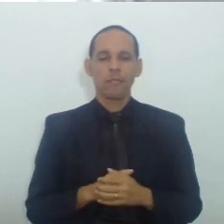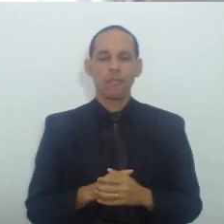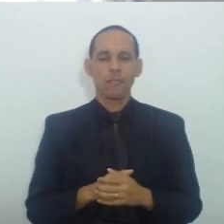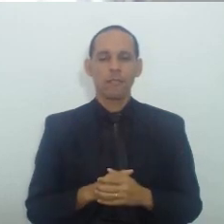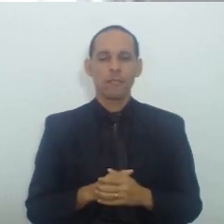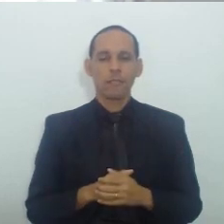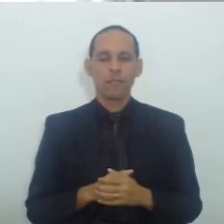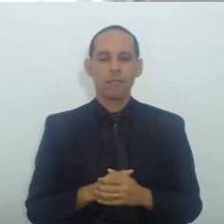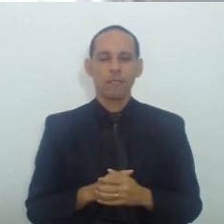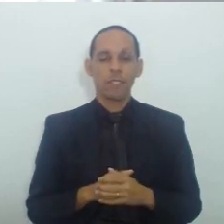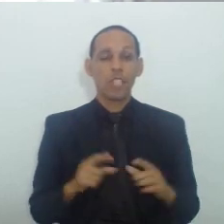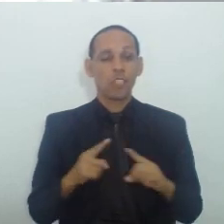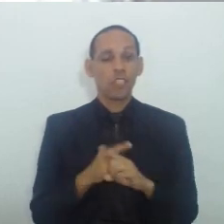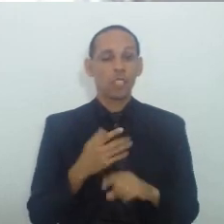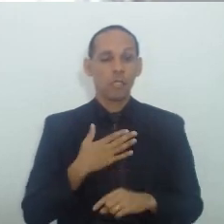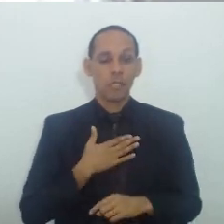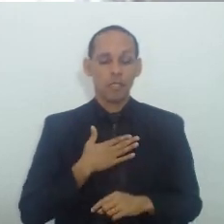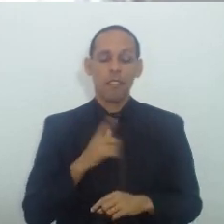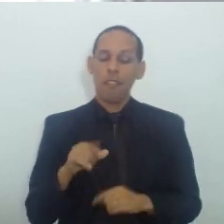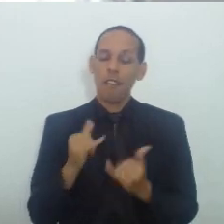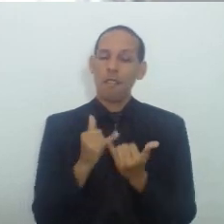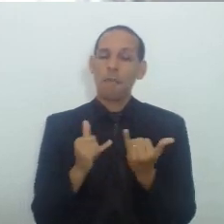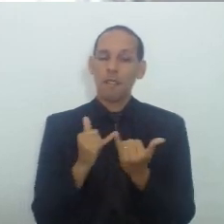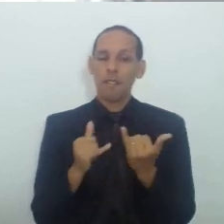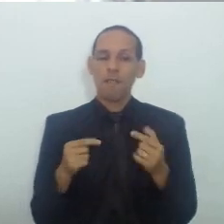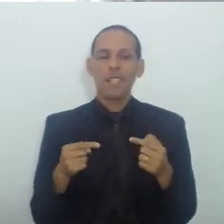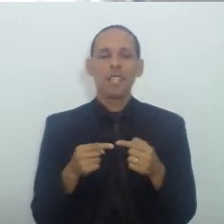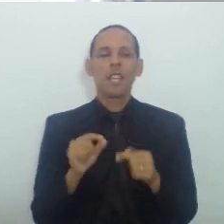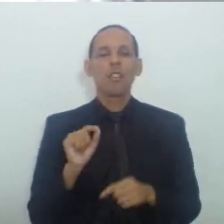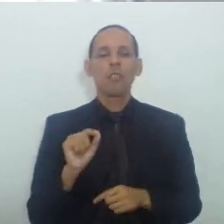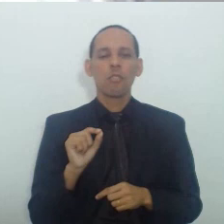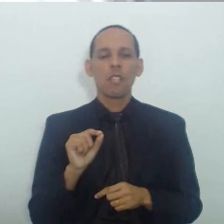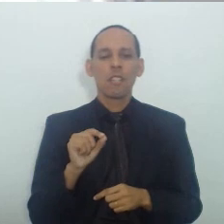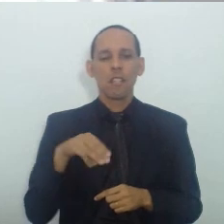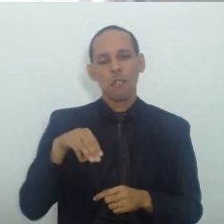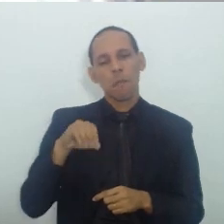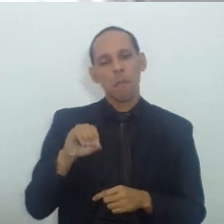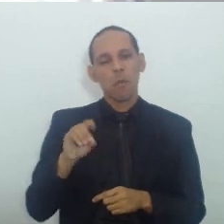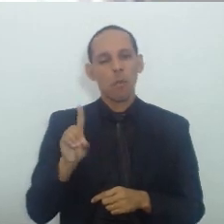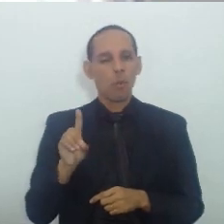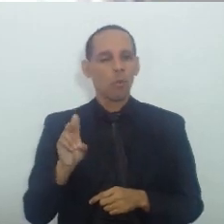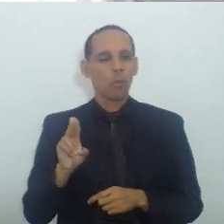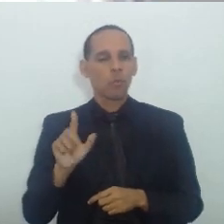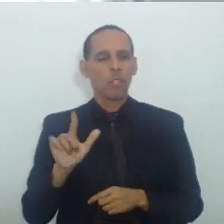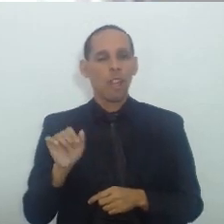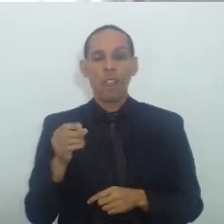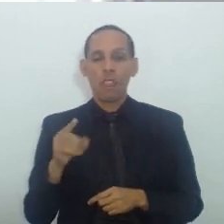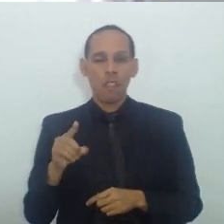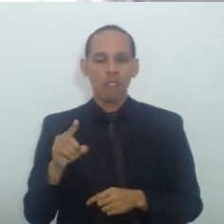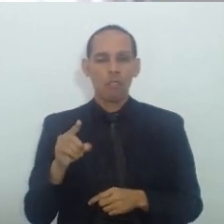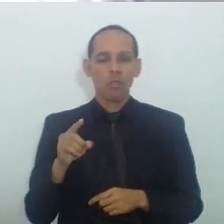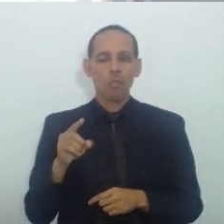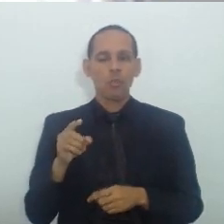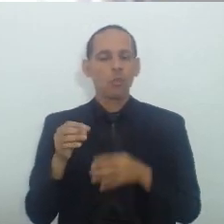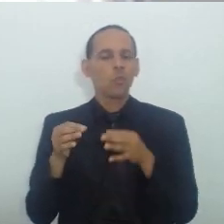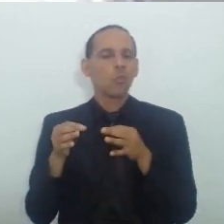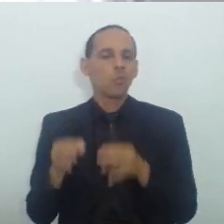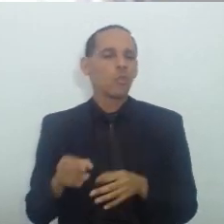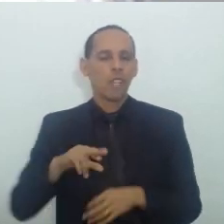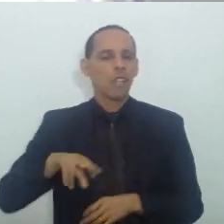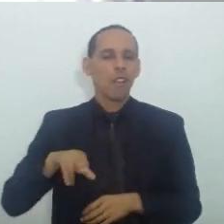A minha A Divergência É parcial Com relação Somente A essa Modulação Porque eu Acho que Ela não é Justa E não seria Justa Porque